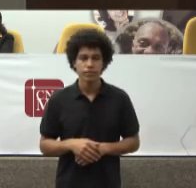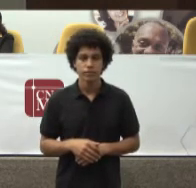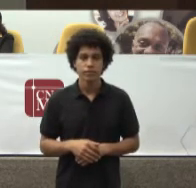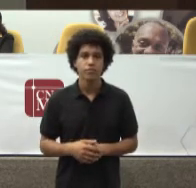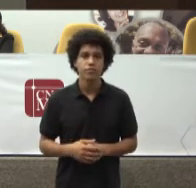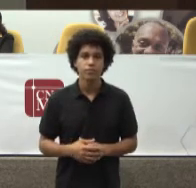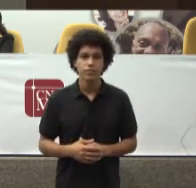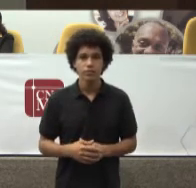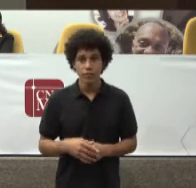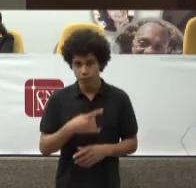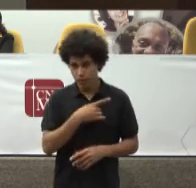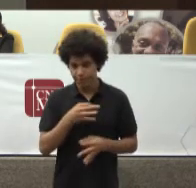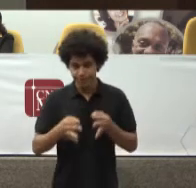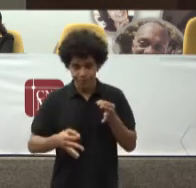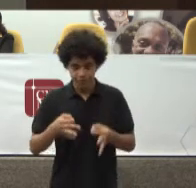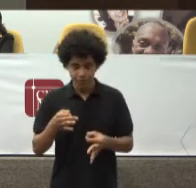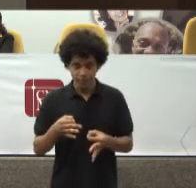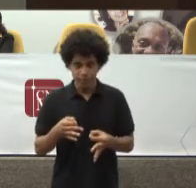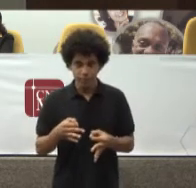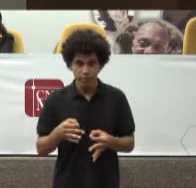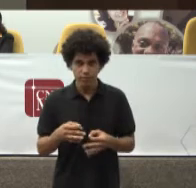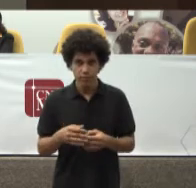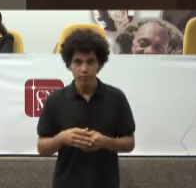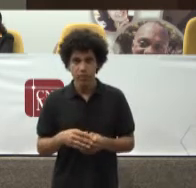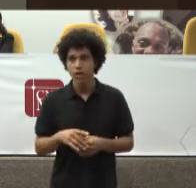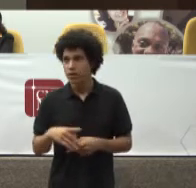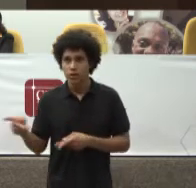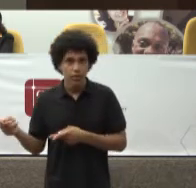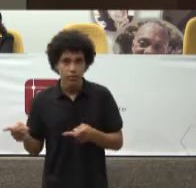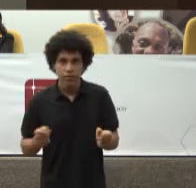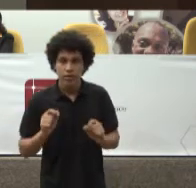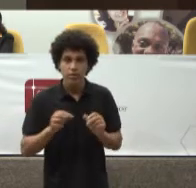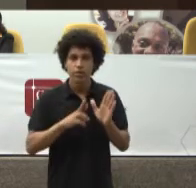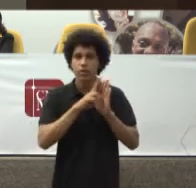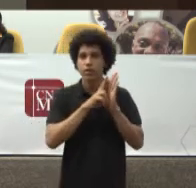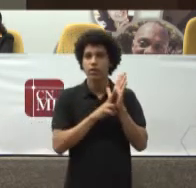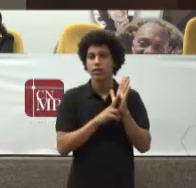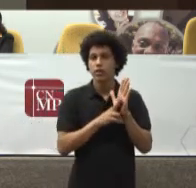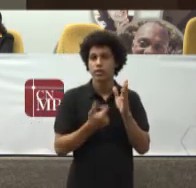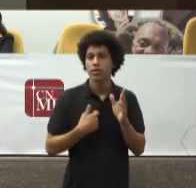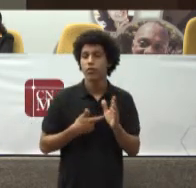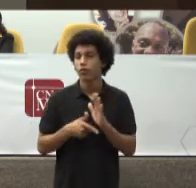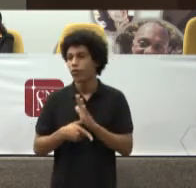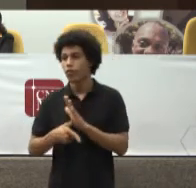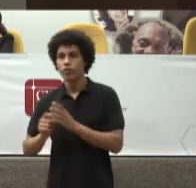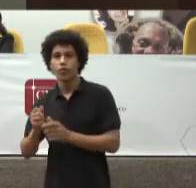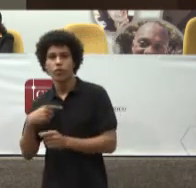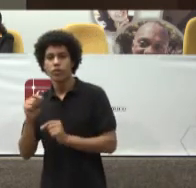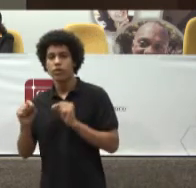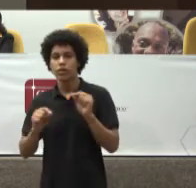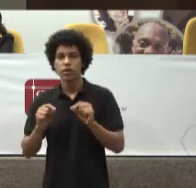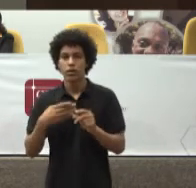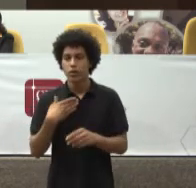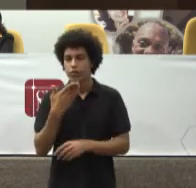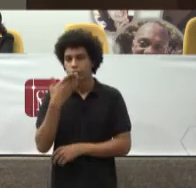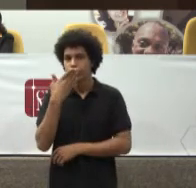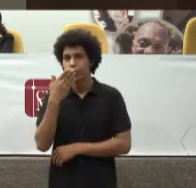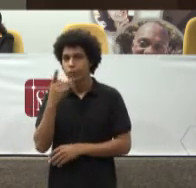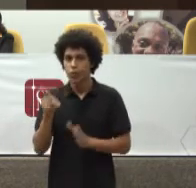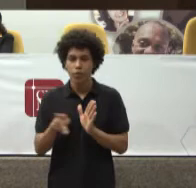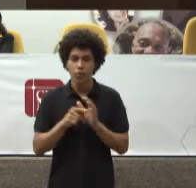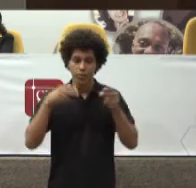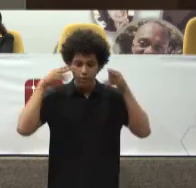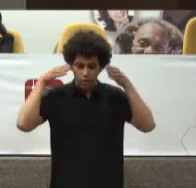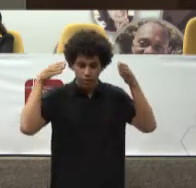Essa judicialização Via de regra Está voltada A um tipo De atenção A